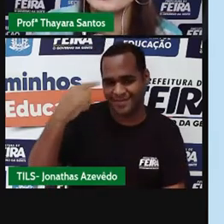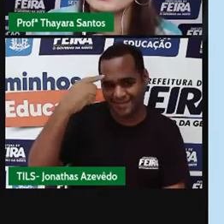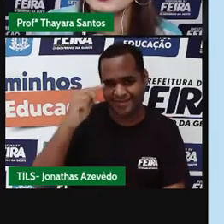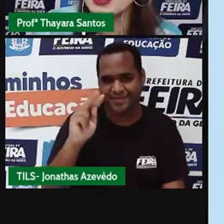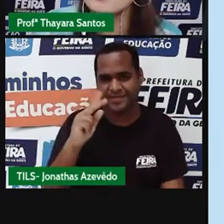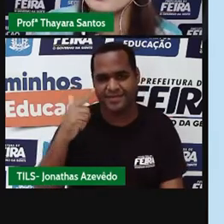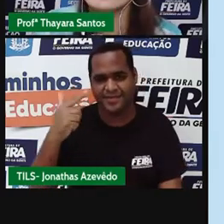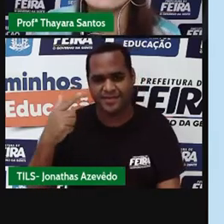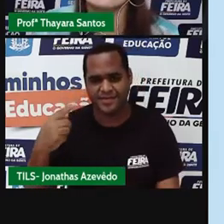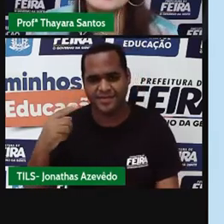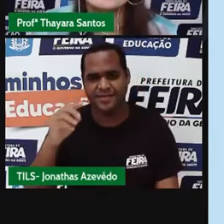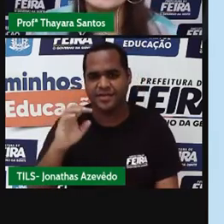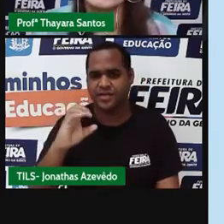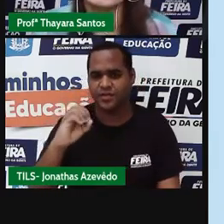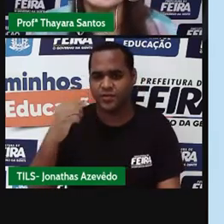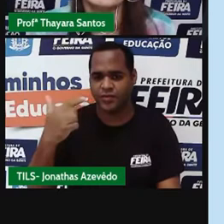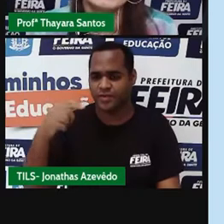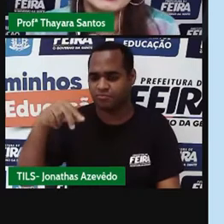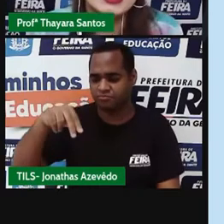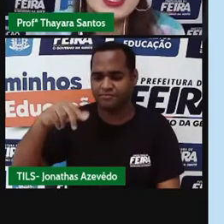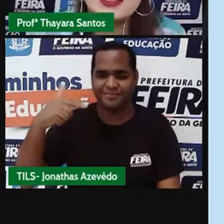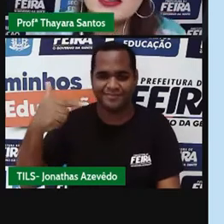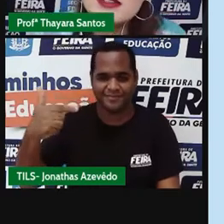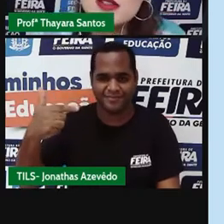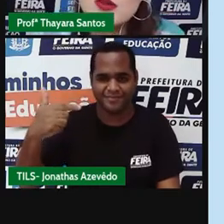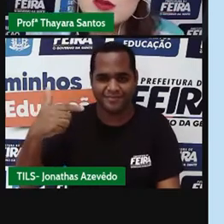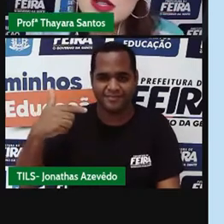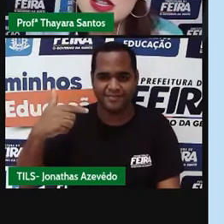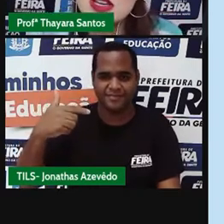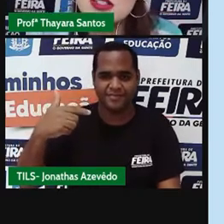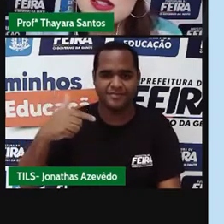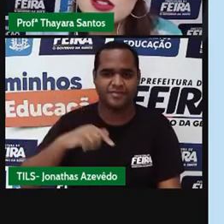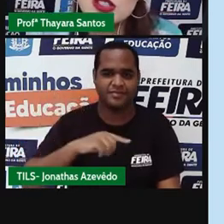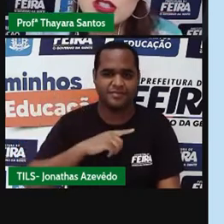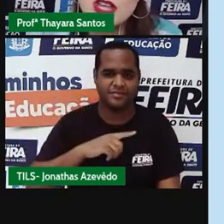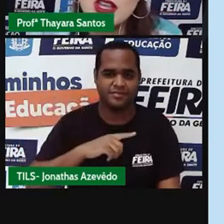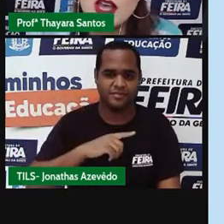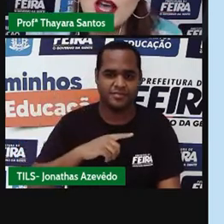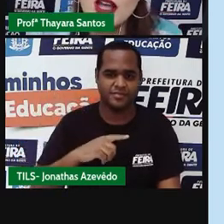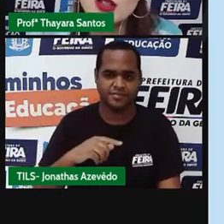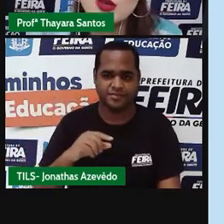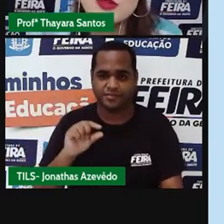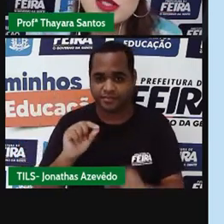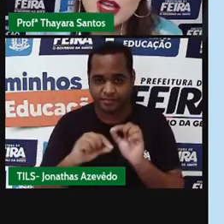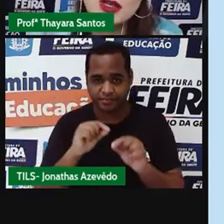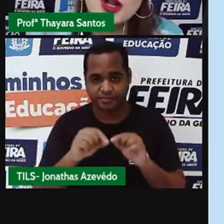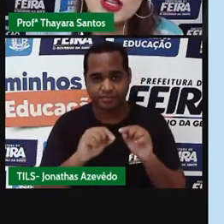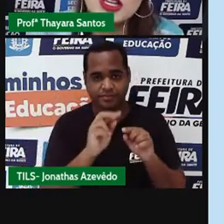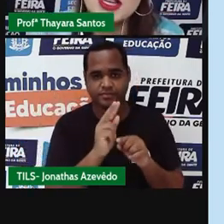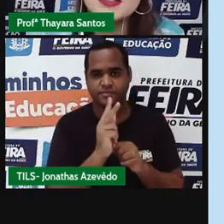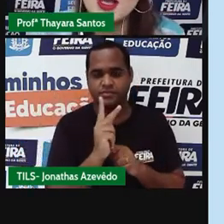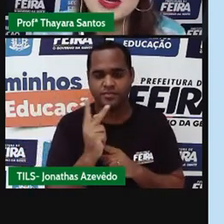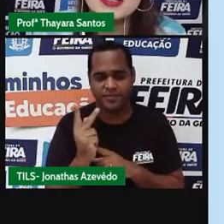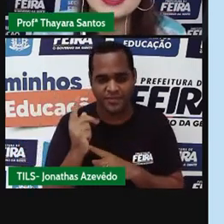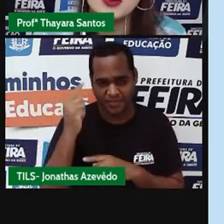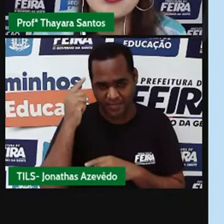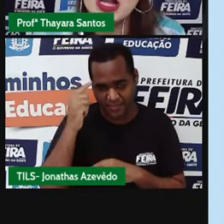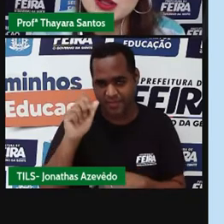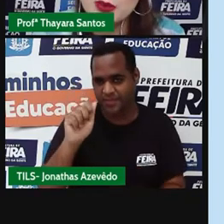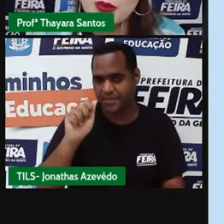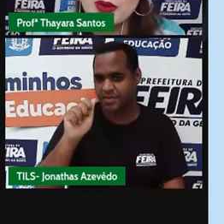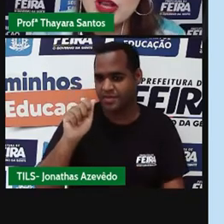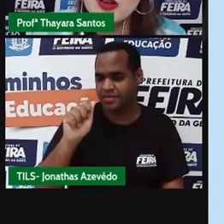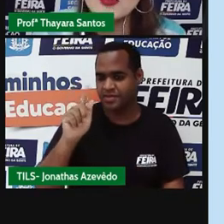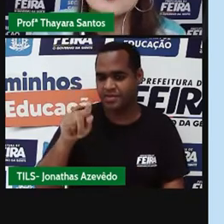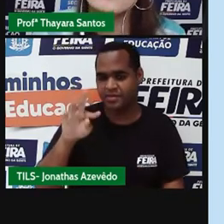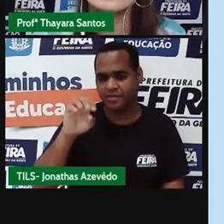hidrogênio, o gás carbônico e o gás nitrogênio. E aqui nessas duas bandejas a gente tem átomos. Cada bolinha dessa representa um